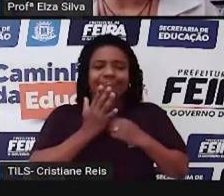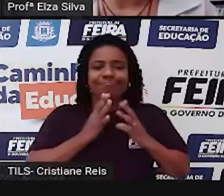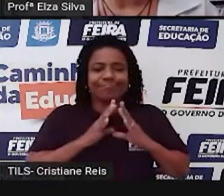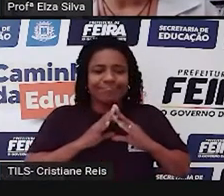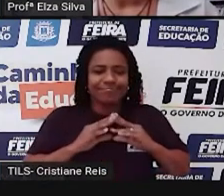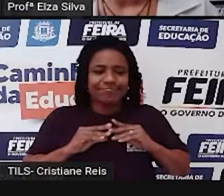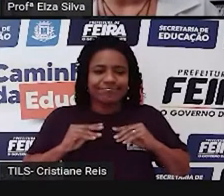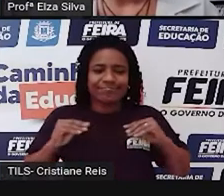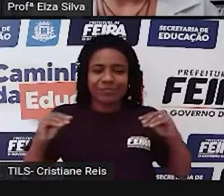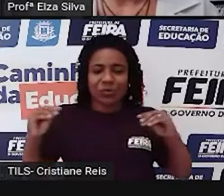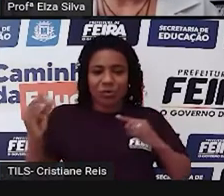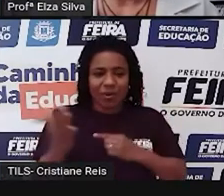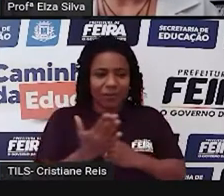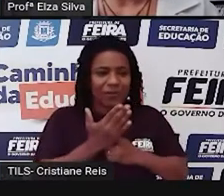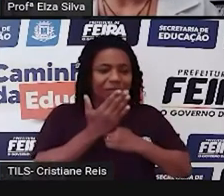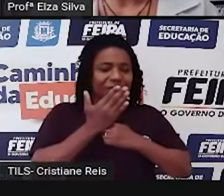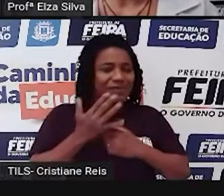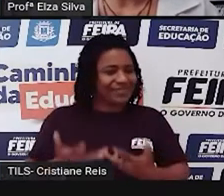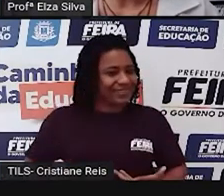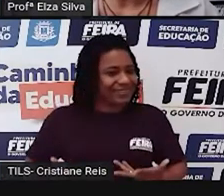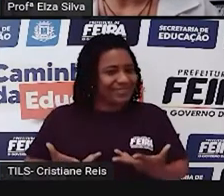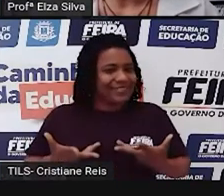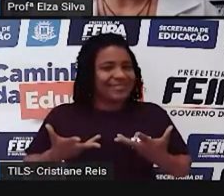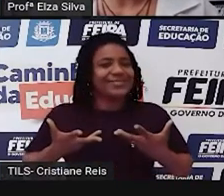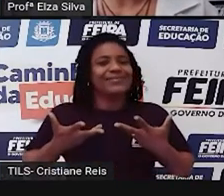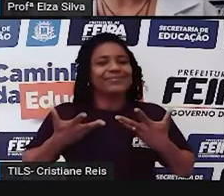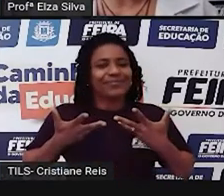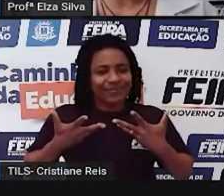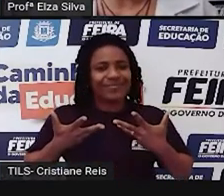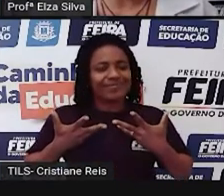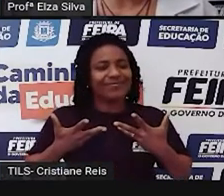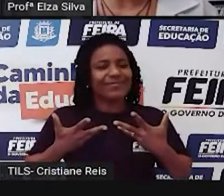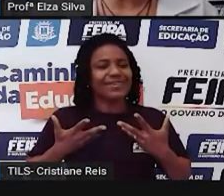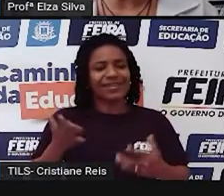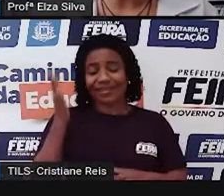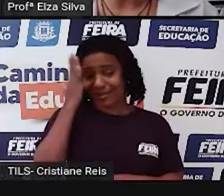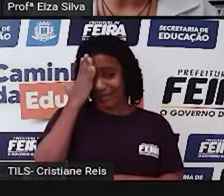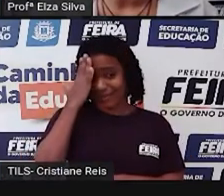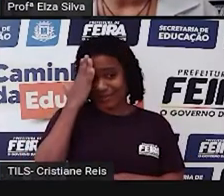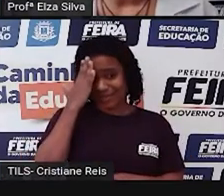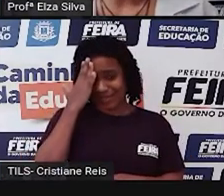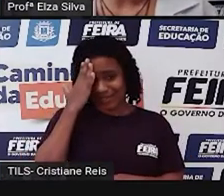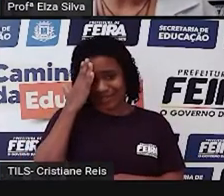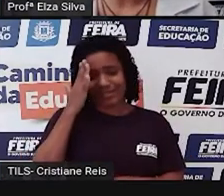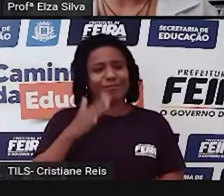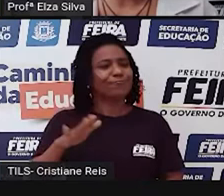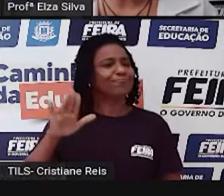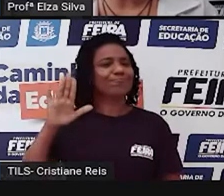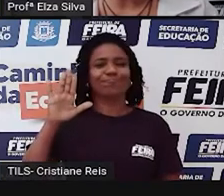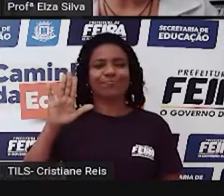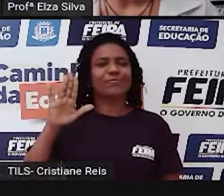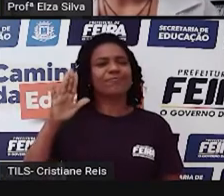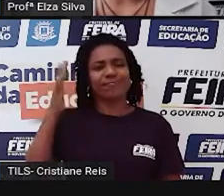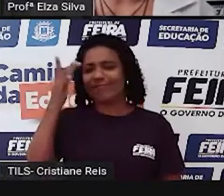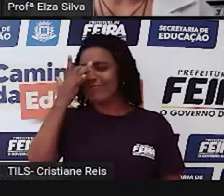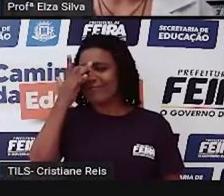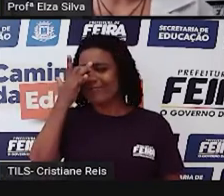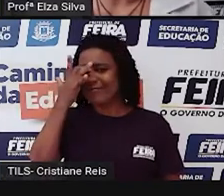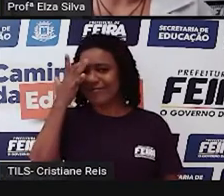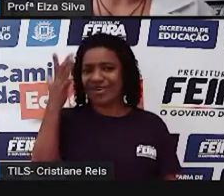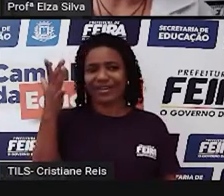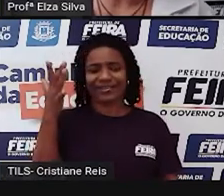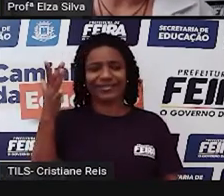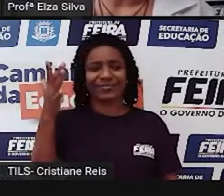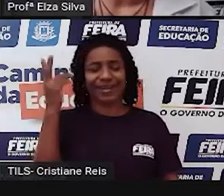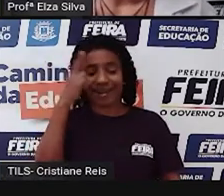sua alma. E é a única coisa que eu sei, eu juro que fica mais fácil, lembre-se disso em cada